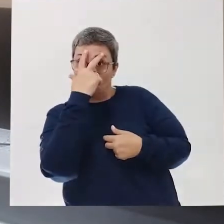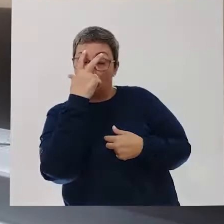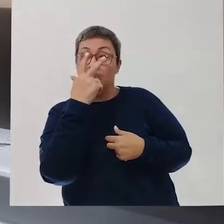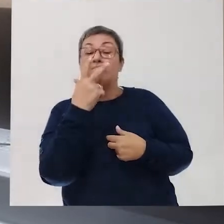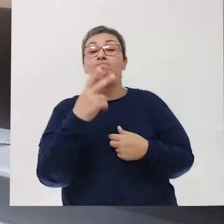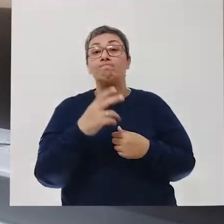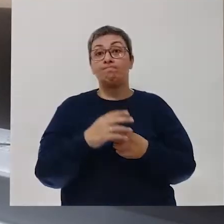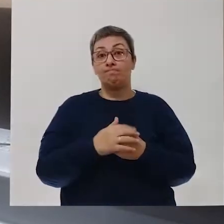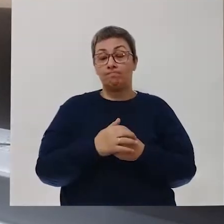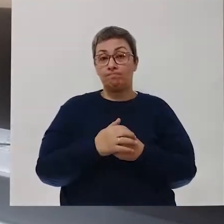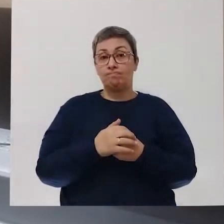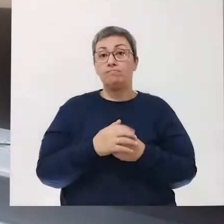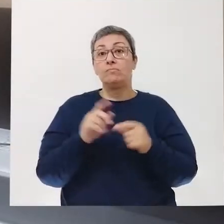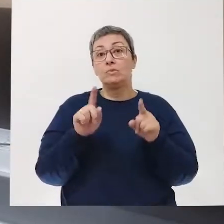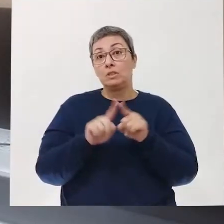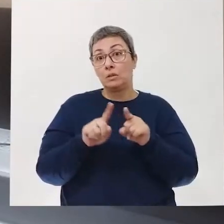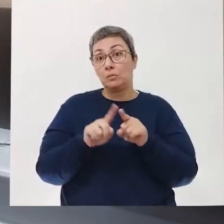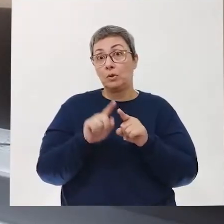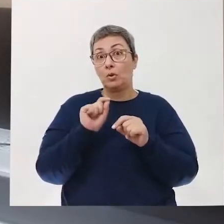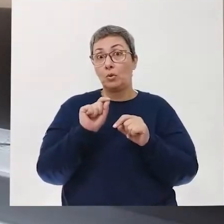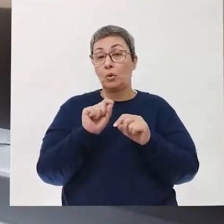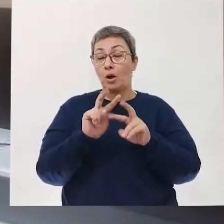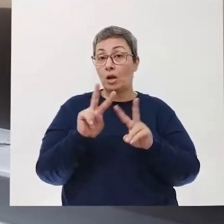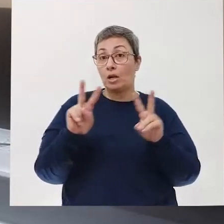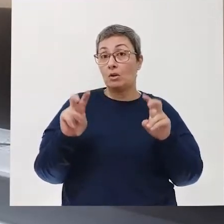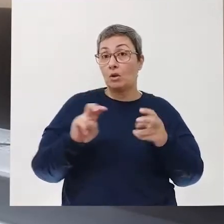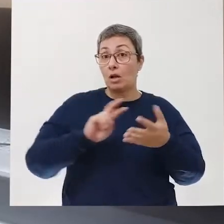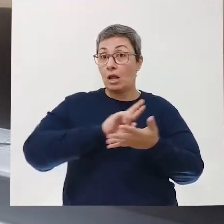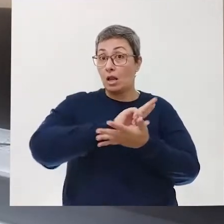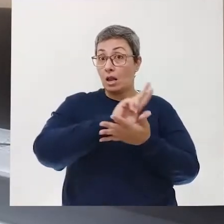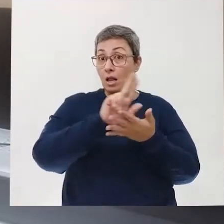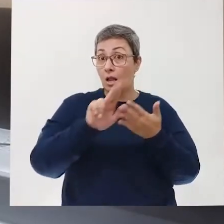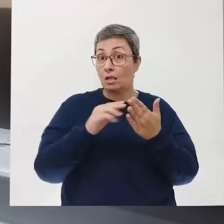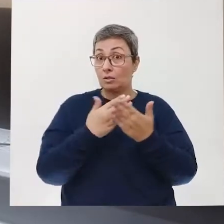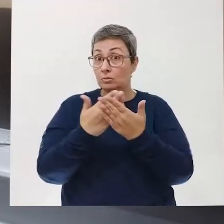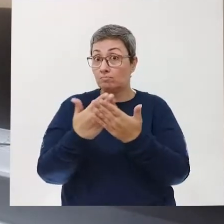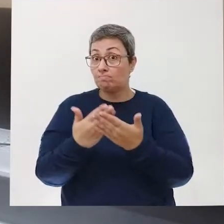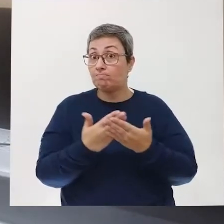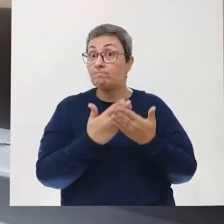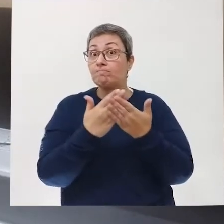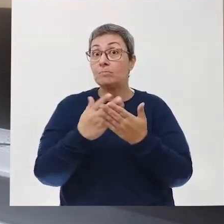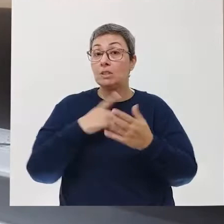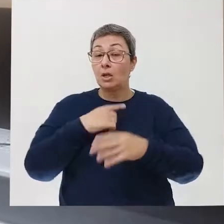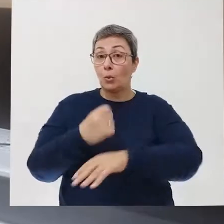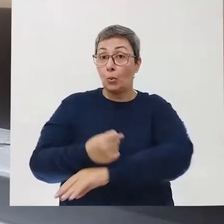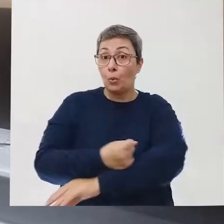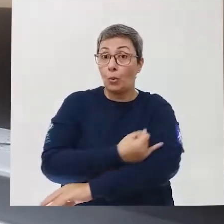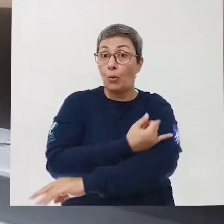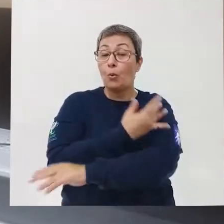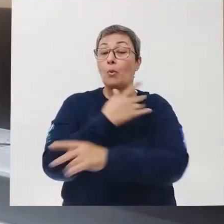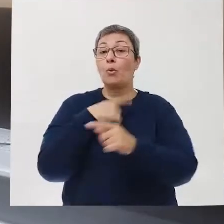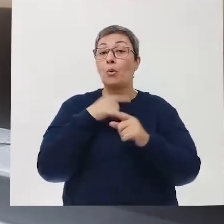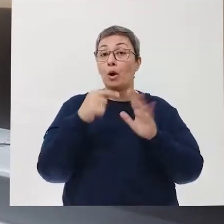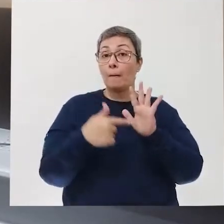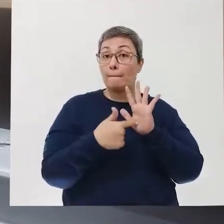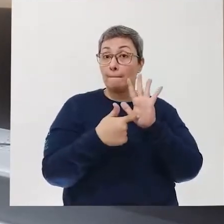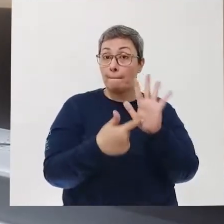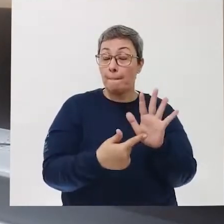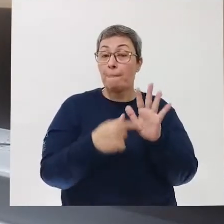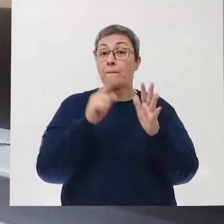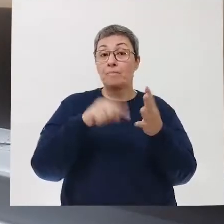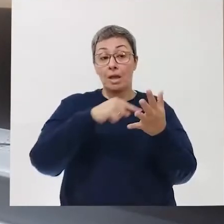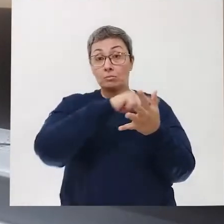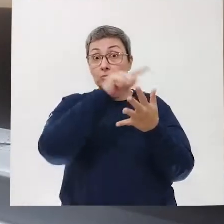né? A vergonha, né? E sobre isso, há diversos estudos, né? Das emoções que apontam que